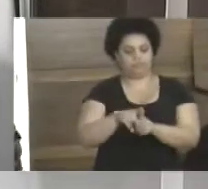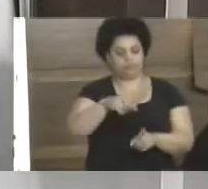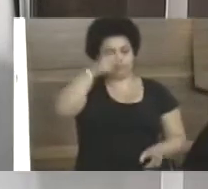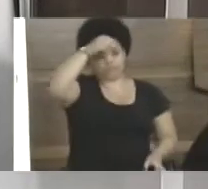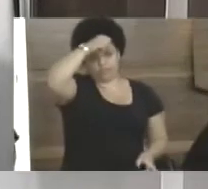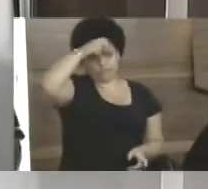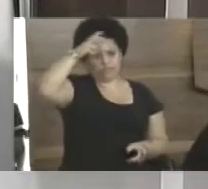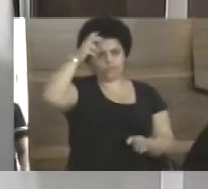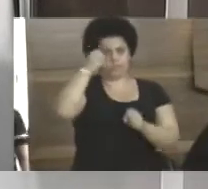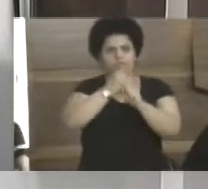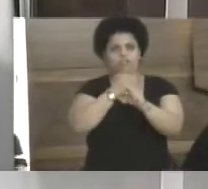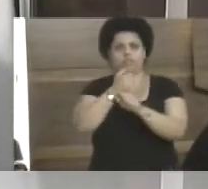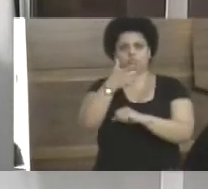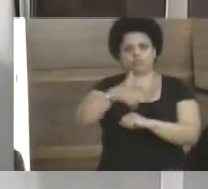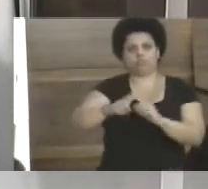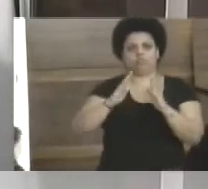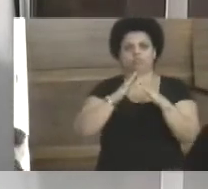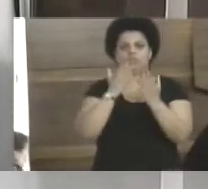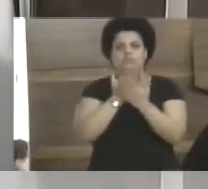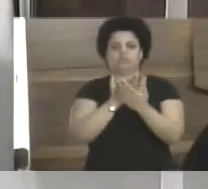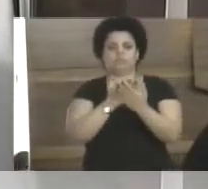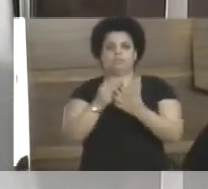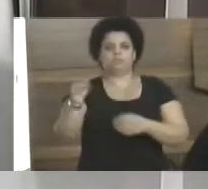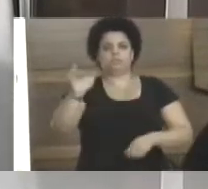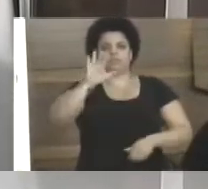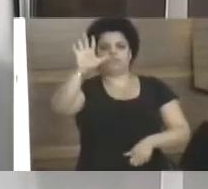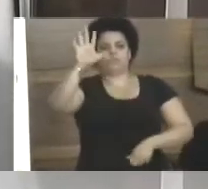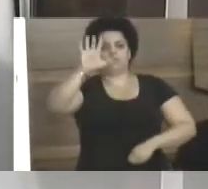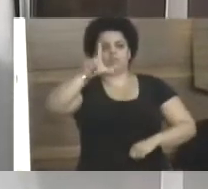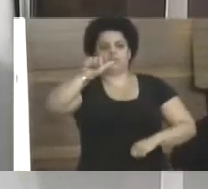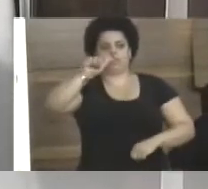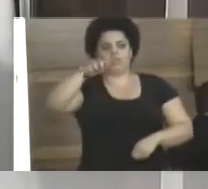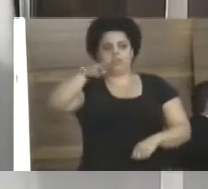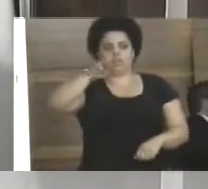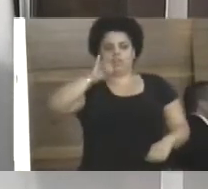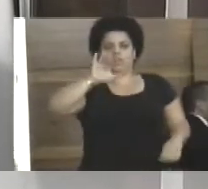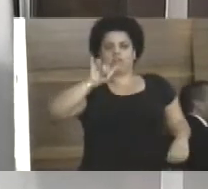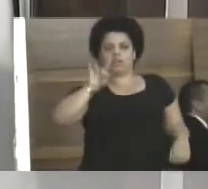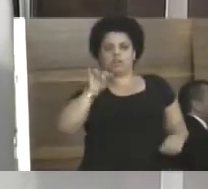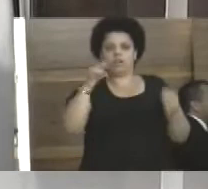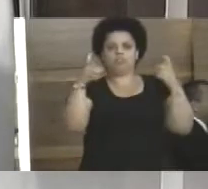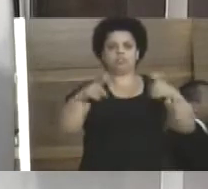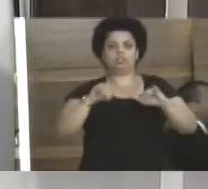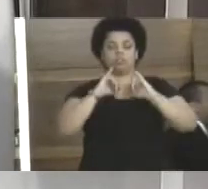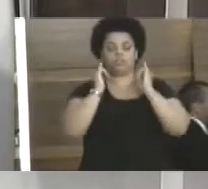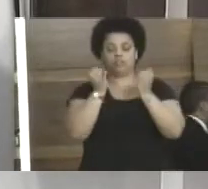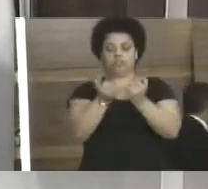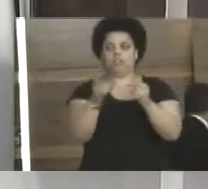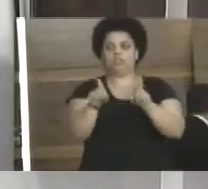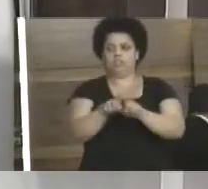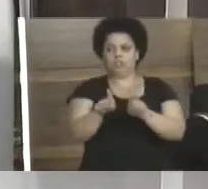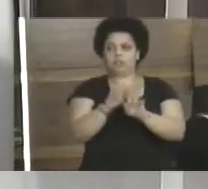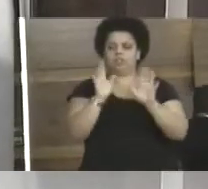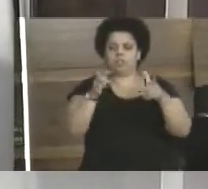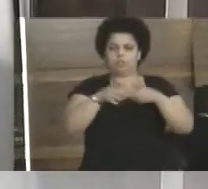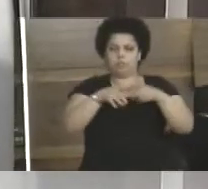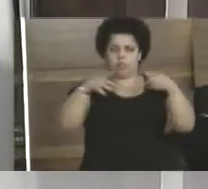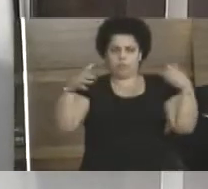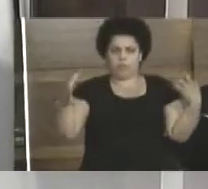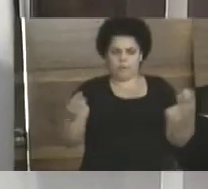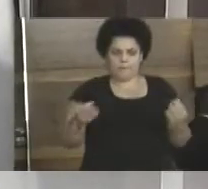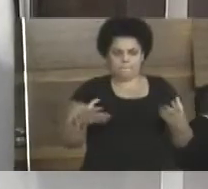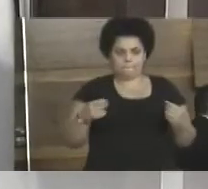a construção de mais uma creche ali no Morro da Alambicada, em Jacuacanga. Ali, a comunidade também cresceu muito.